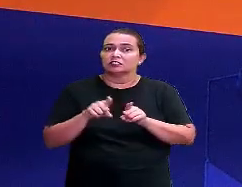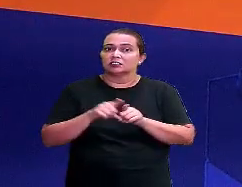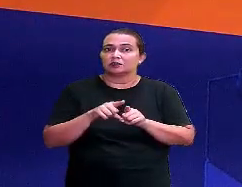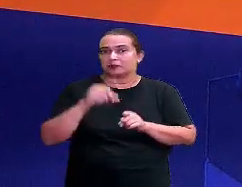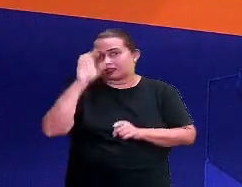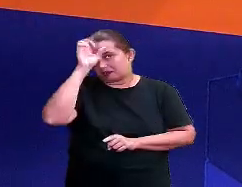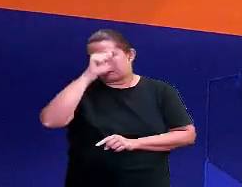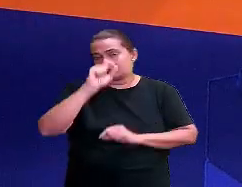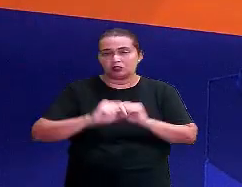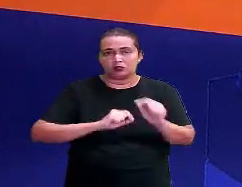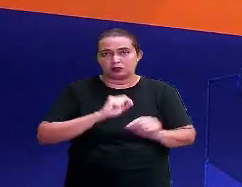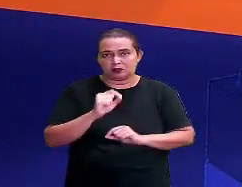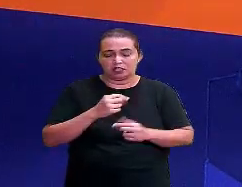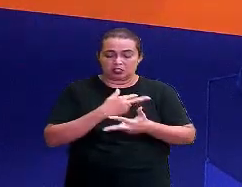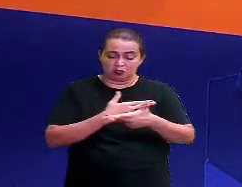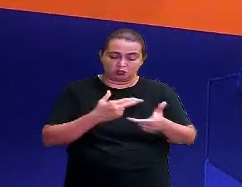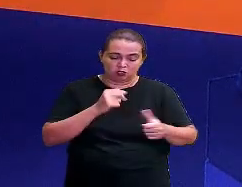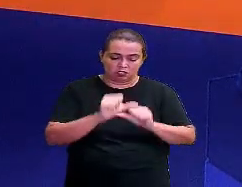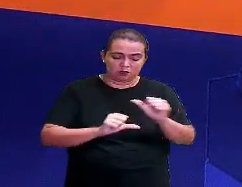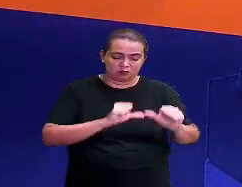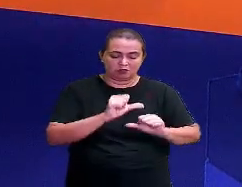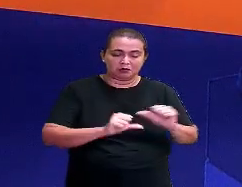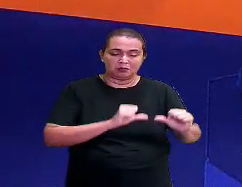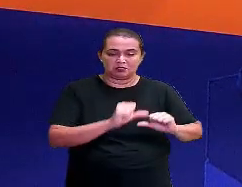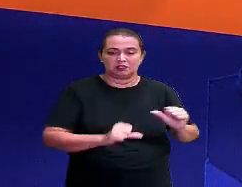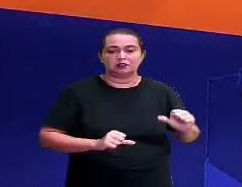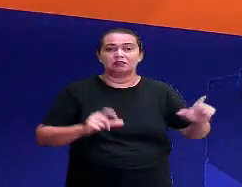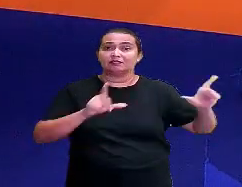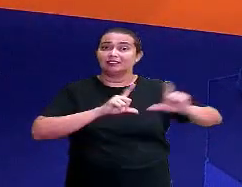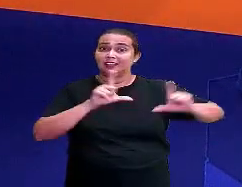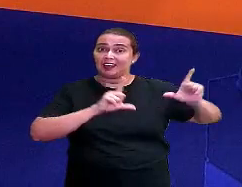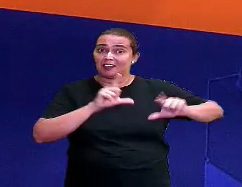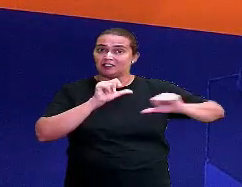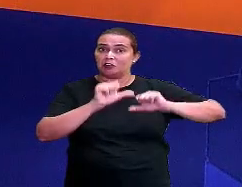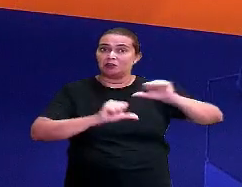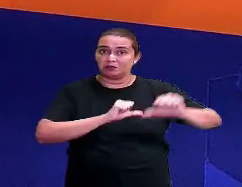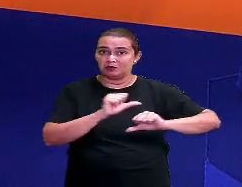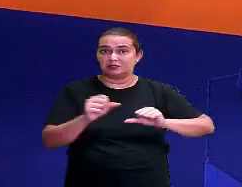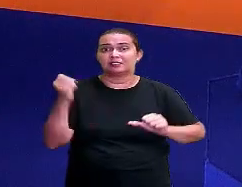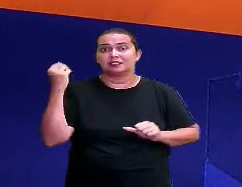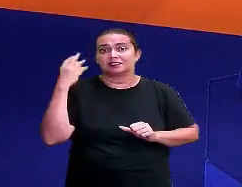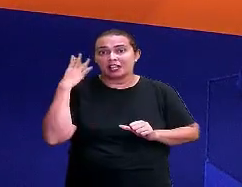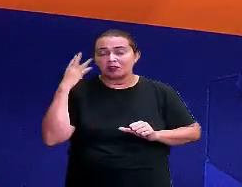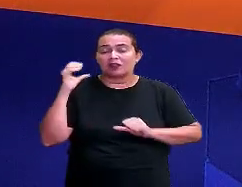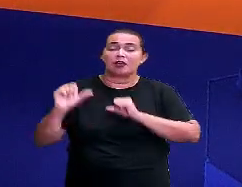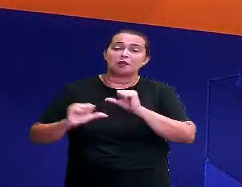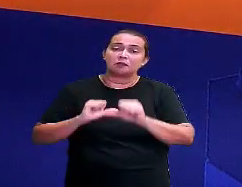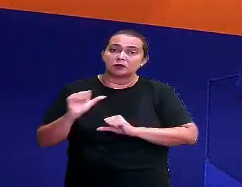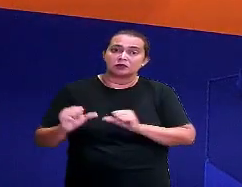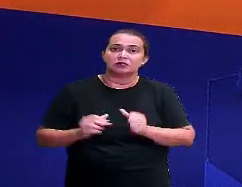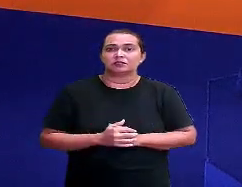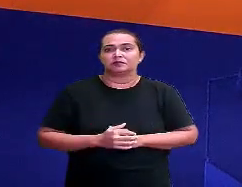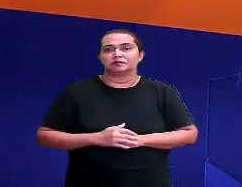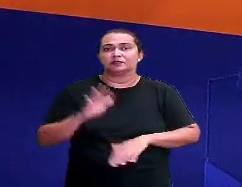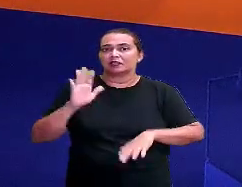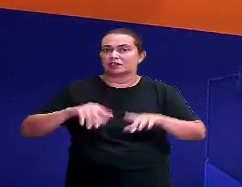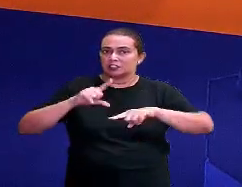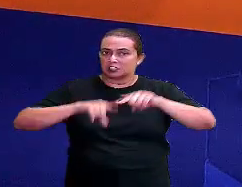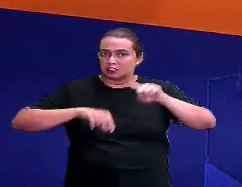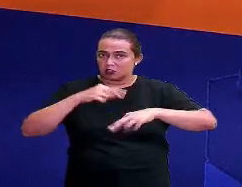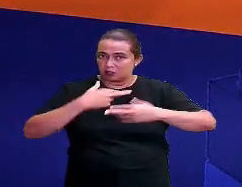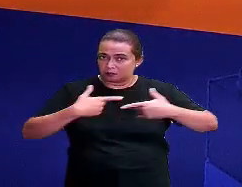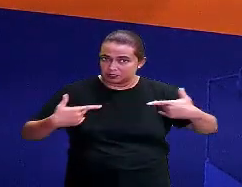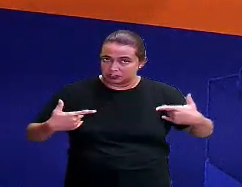televisão mudou muito, celulares mudaram bastante, né? E às vezes um objeto, ele pode mudar